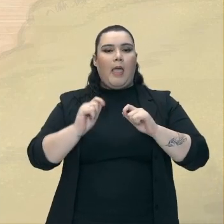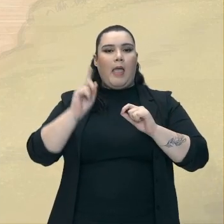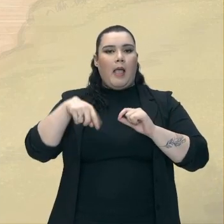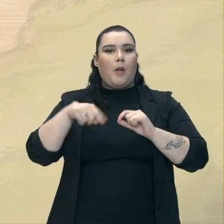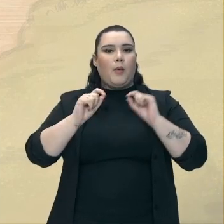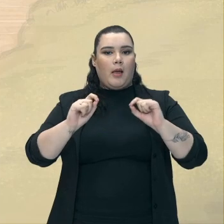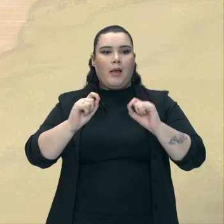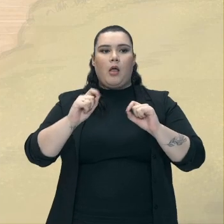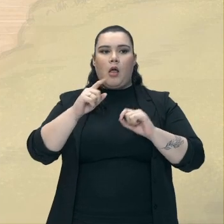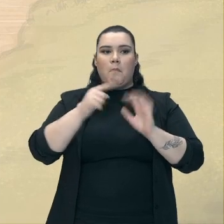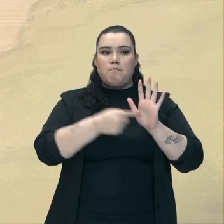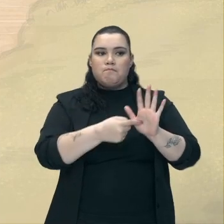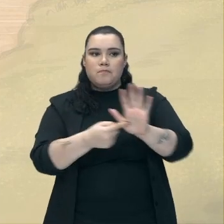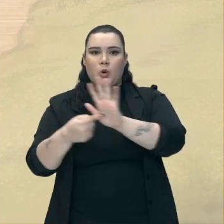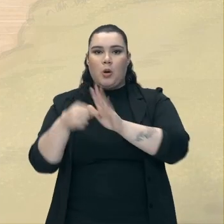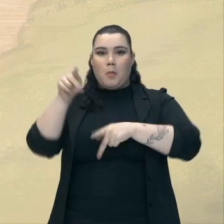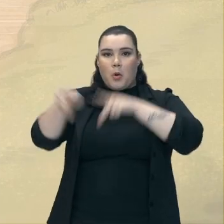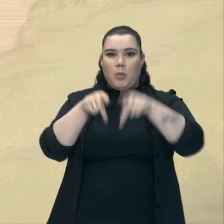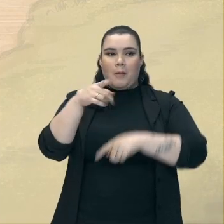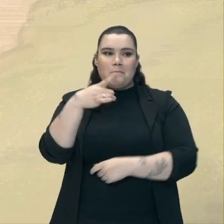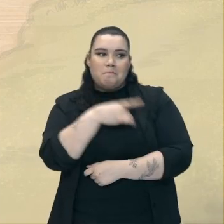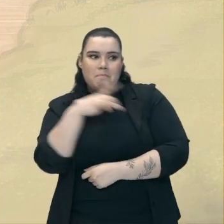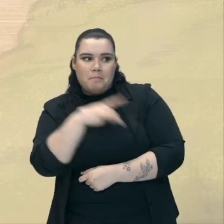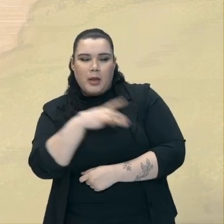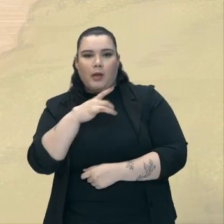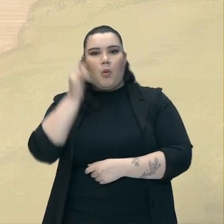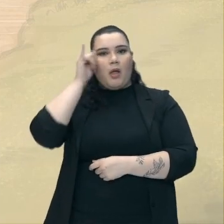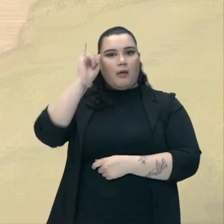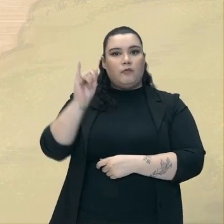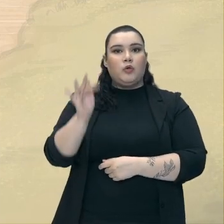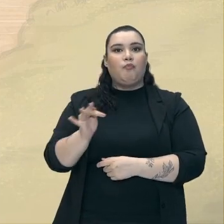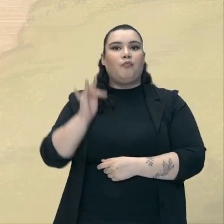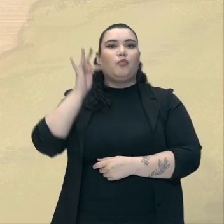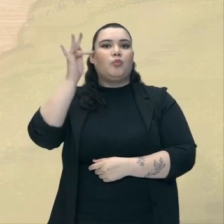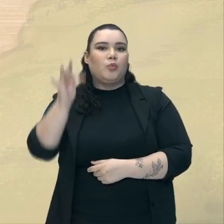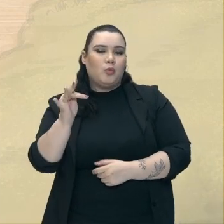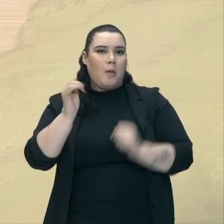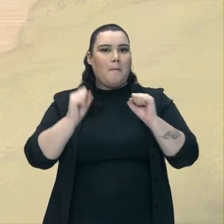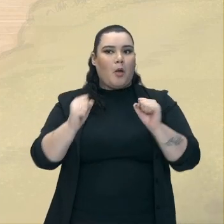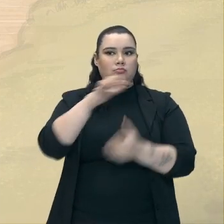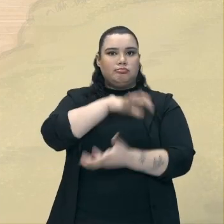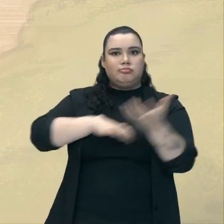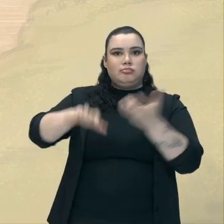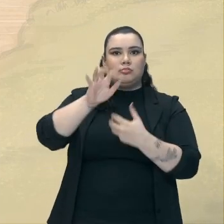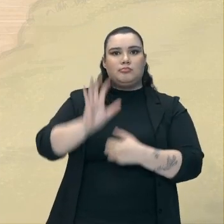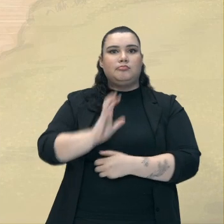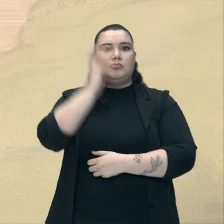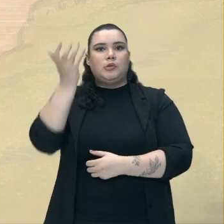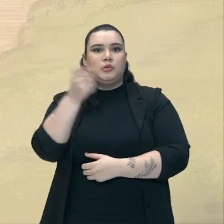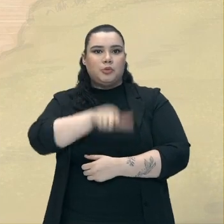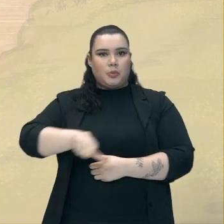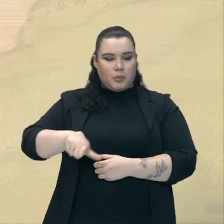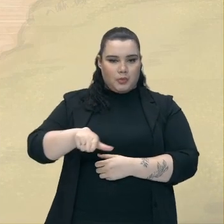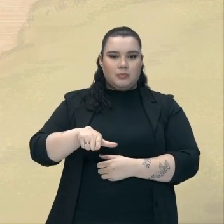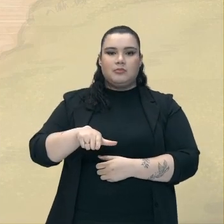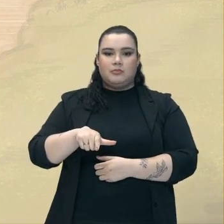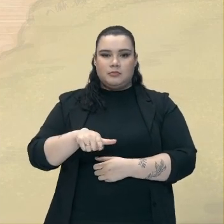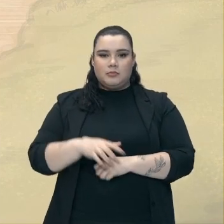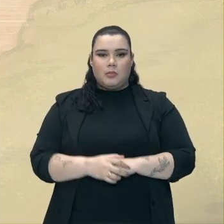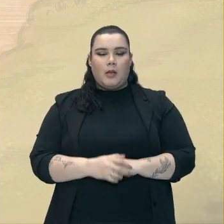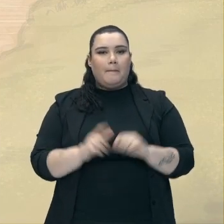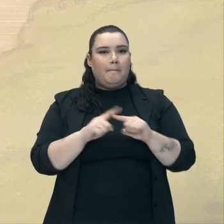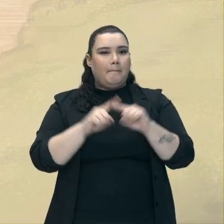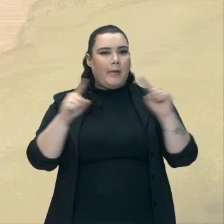população E evitando Assim Que houvessem Futuras Revoltas Mas A sementinha Da